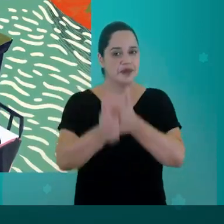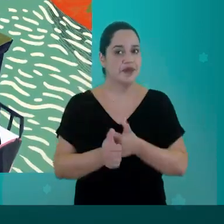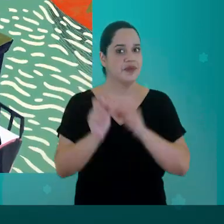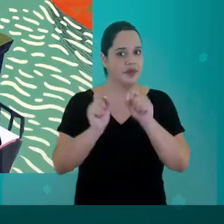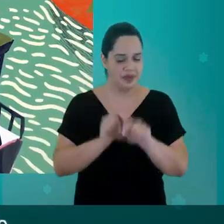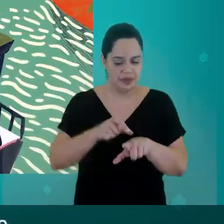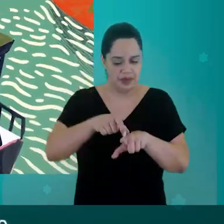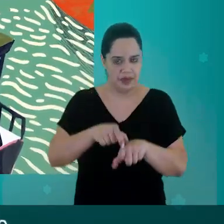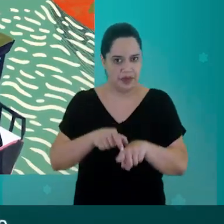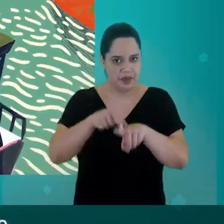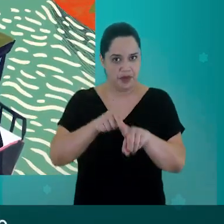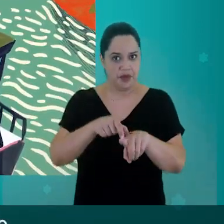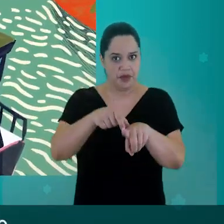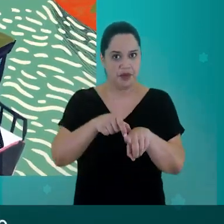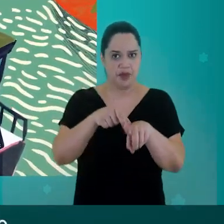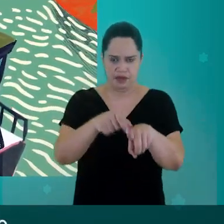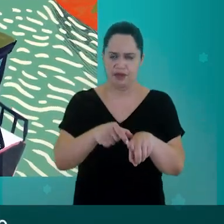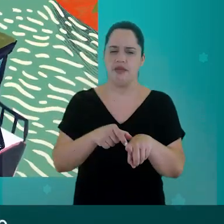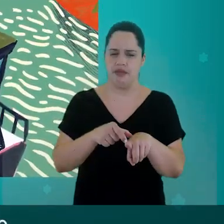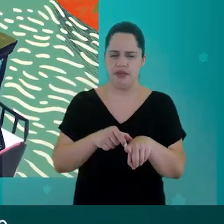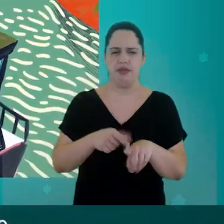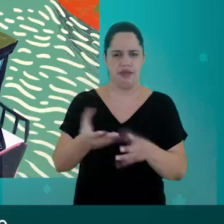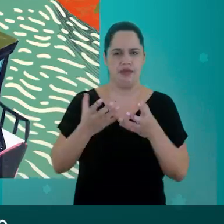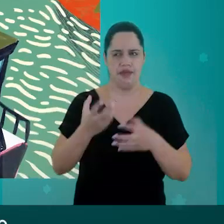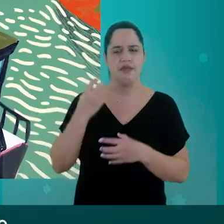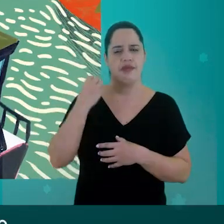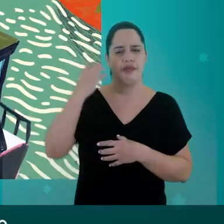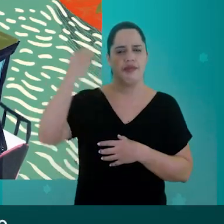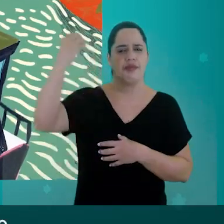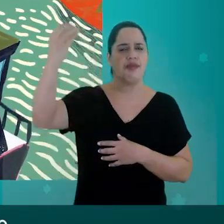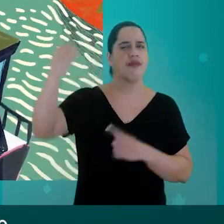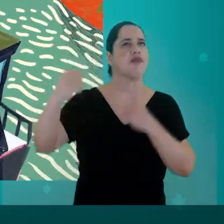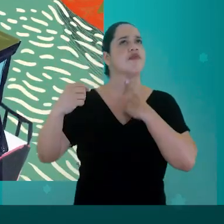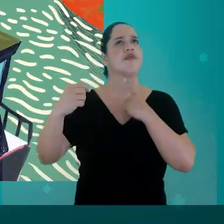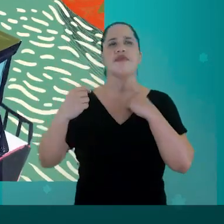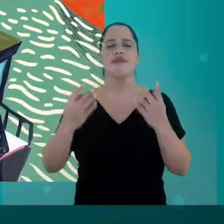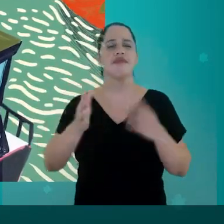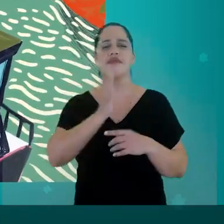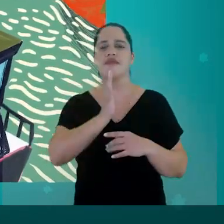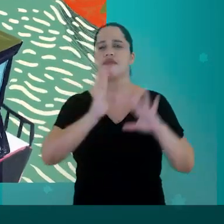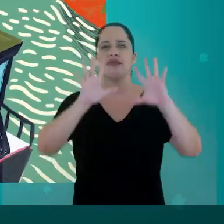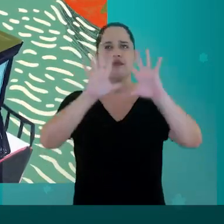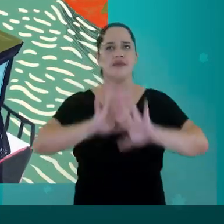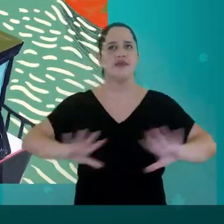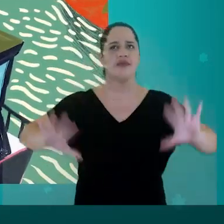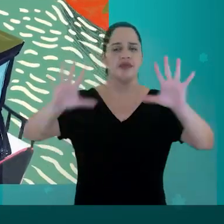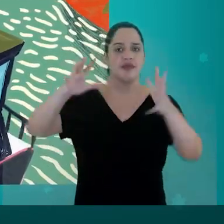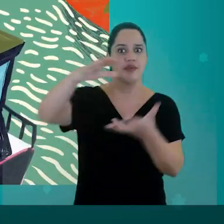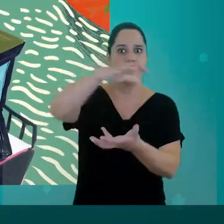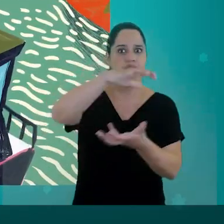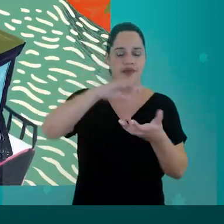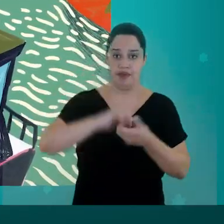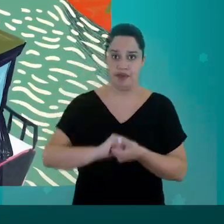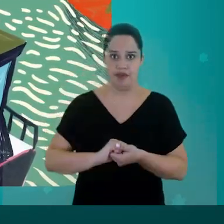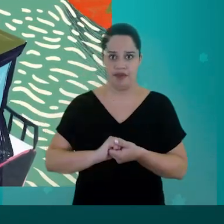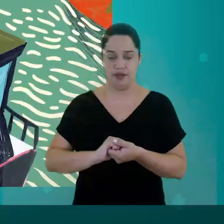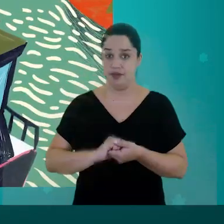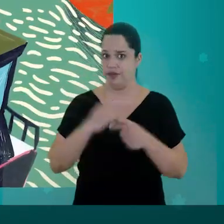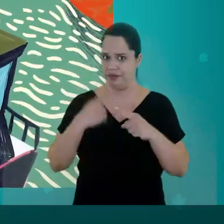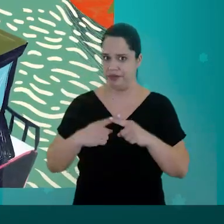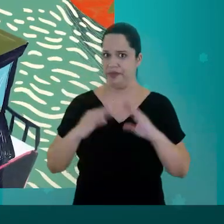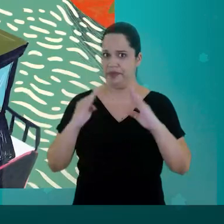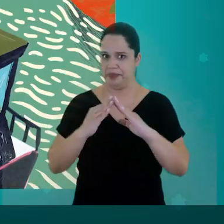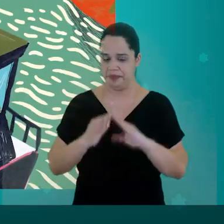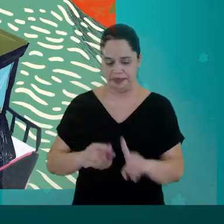um caracol que deseja muito viajar, conhecer o mundo e tudo o que existe nele. Com a casa nas